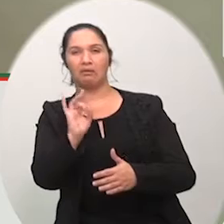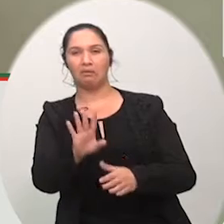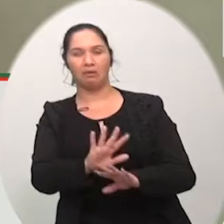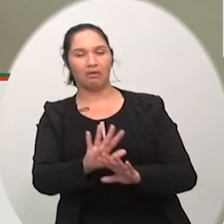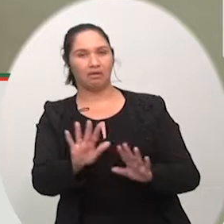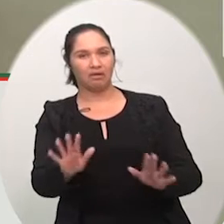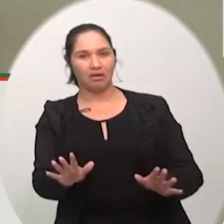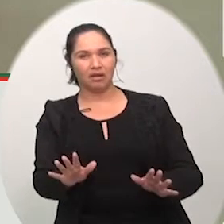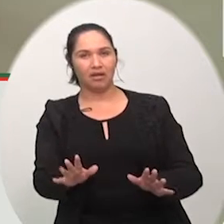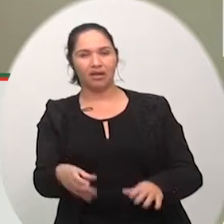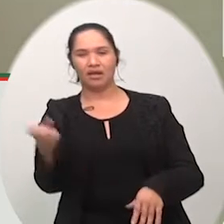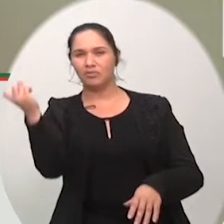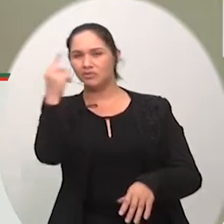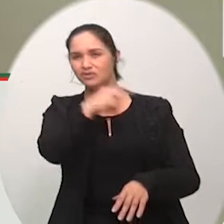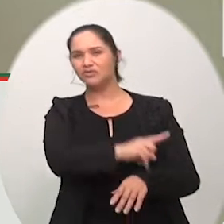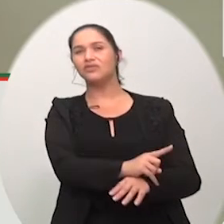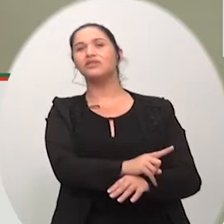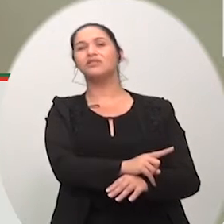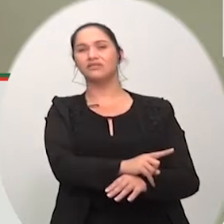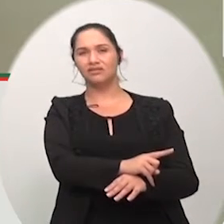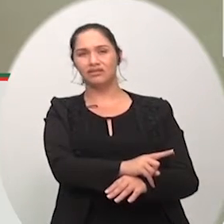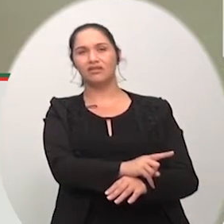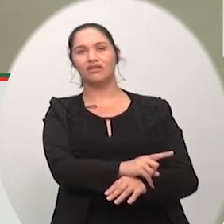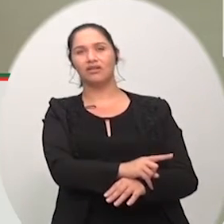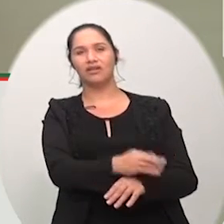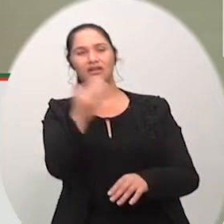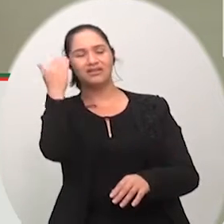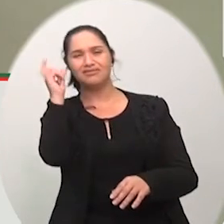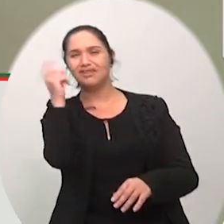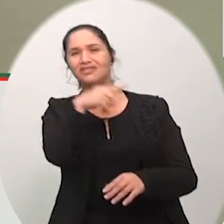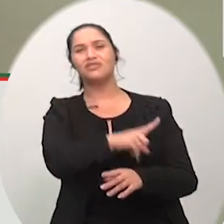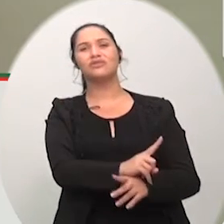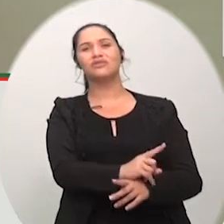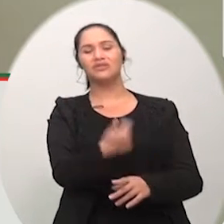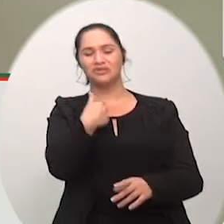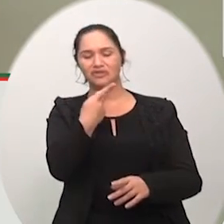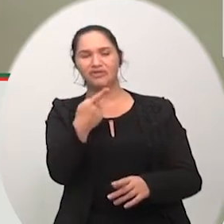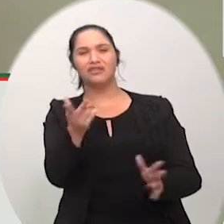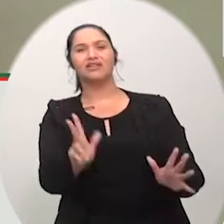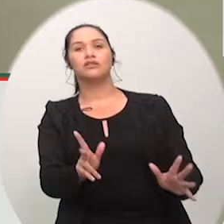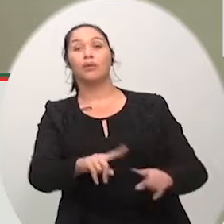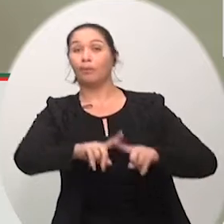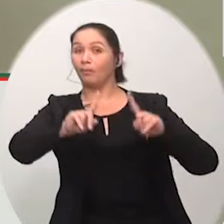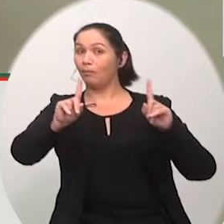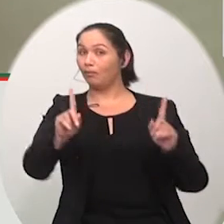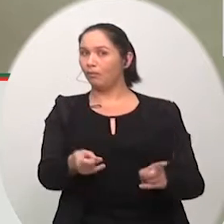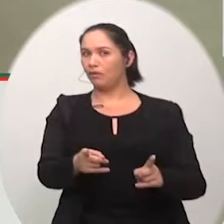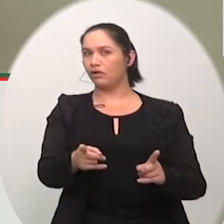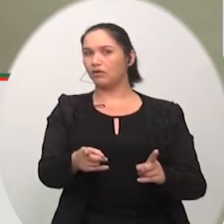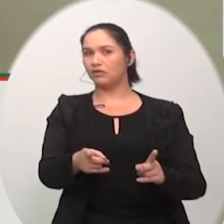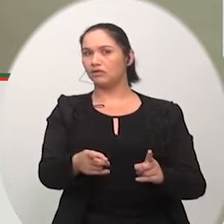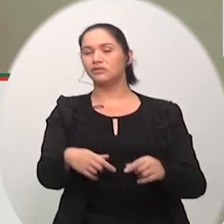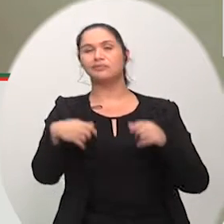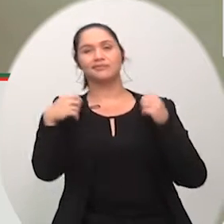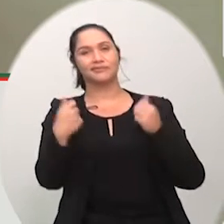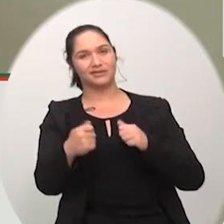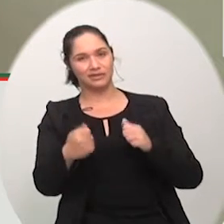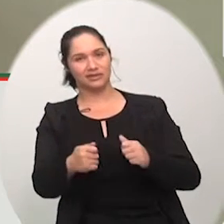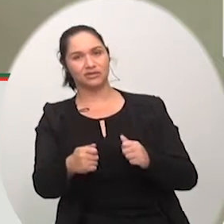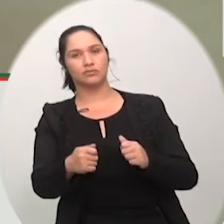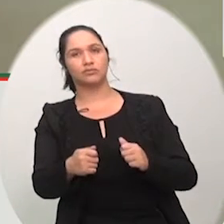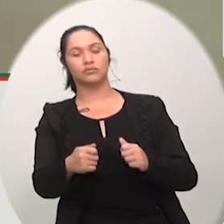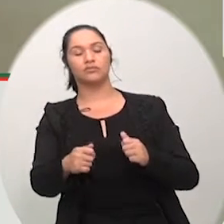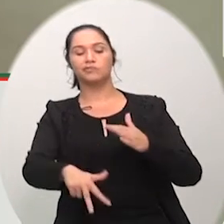constrangedor para todos nós vereadores é constrangedor para todos nós vereadores mas eu não poderia me furtar de subir nessa